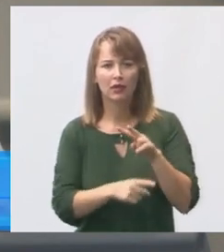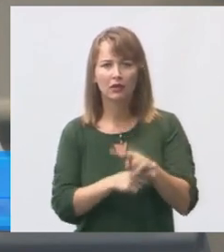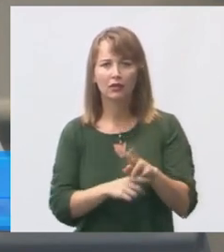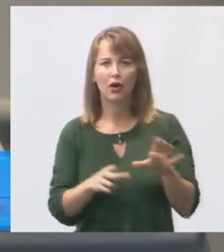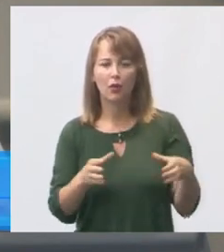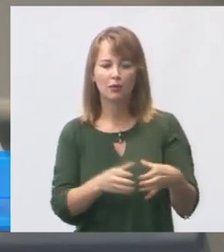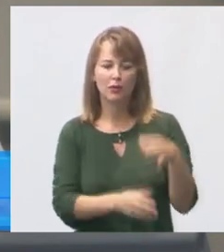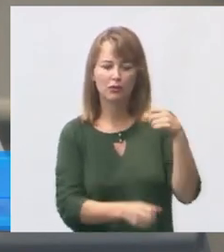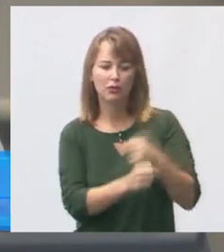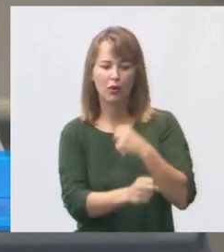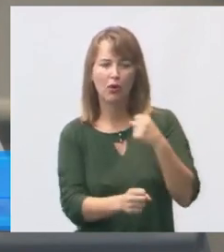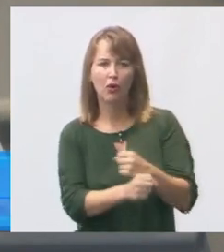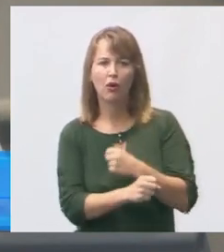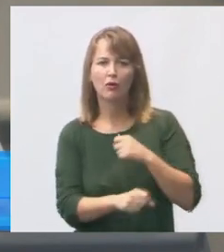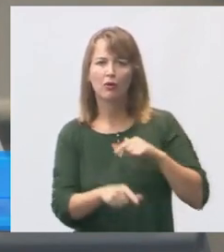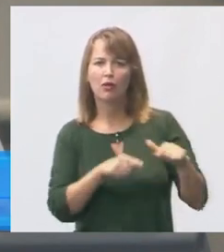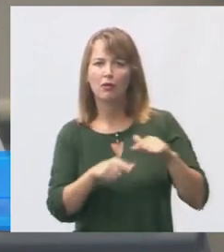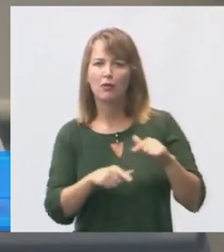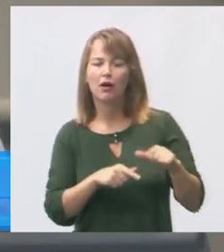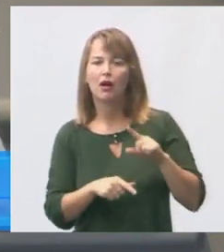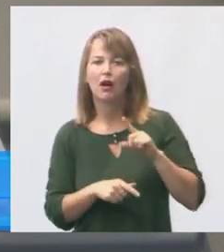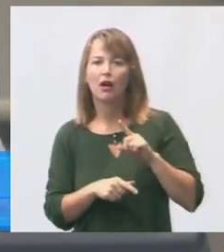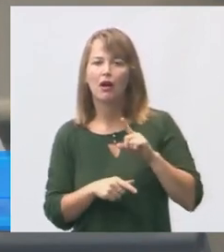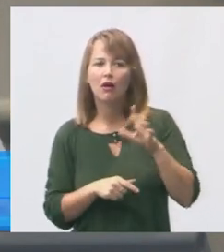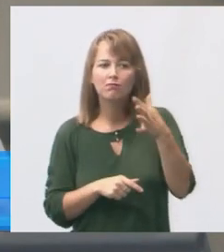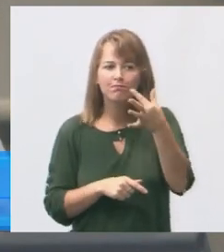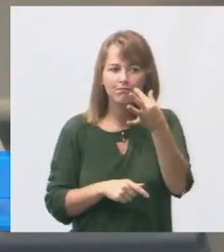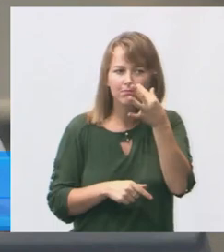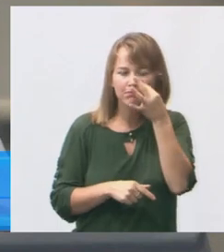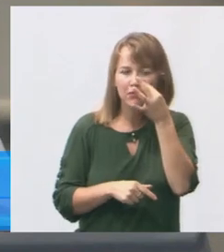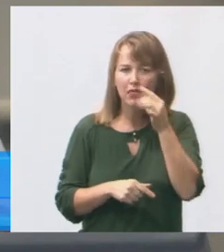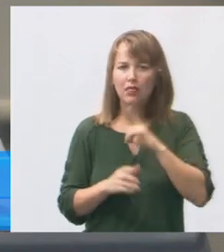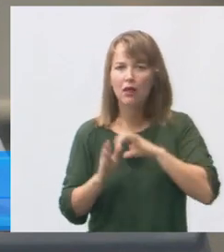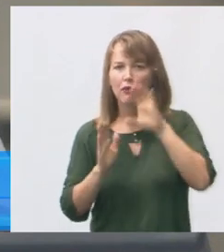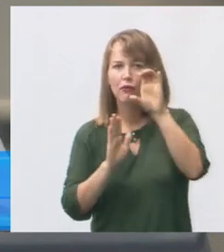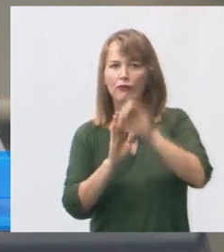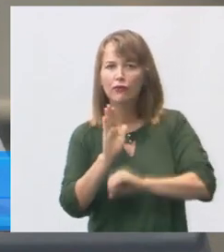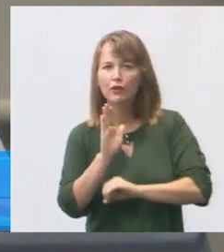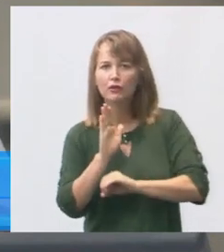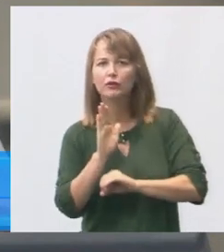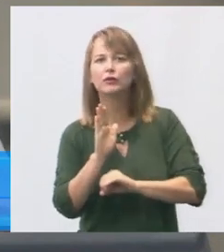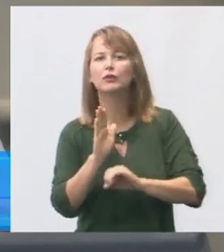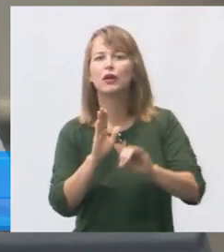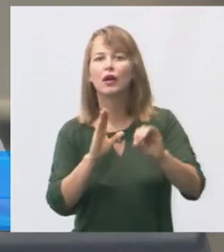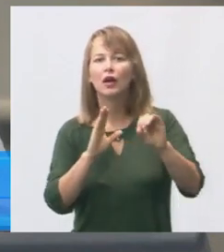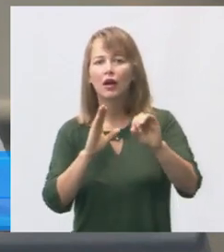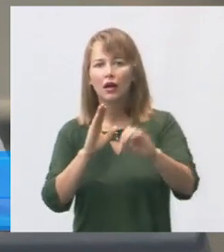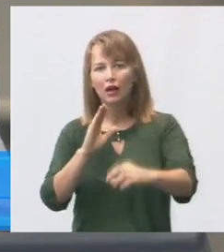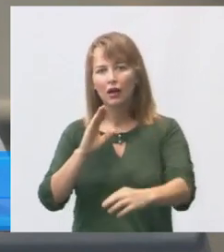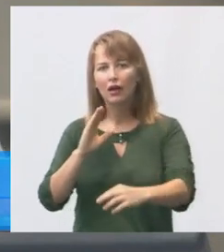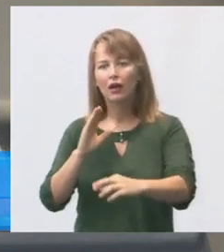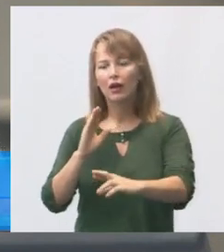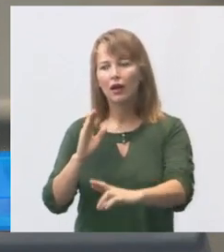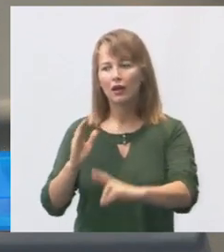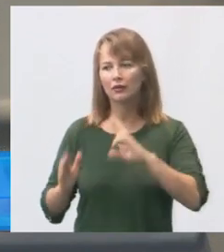de Obras e Serviços, em loco, nós tivemos um ofício respondido pela Prefeitura,